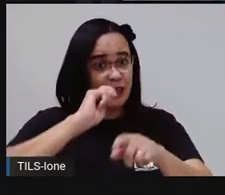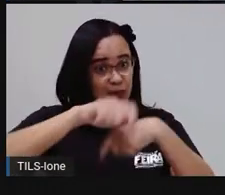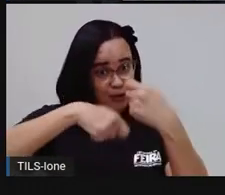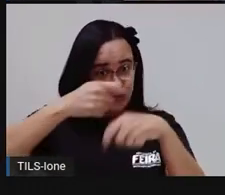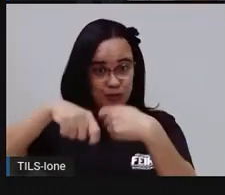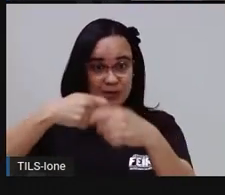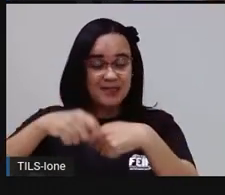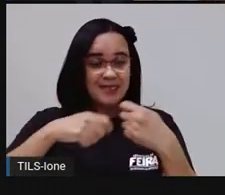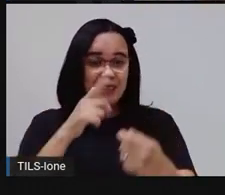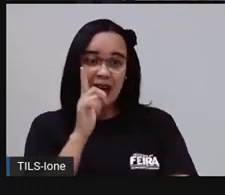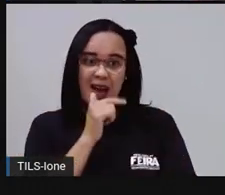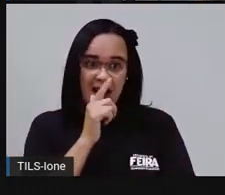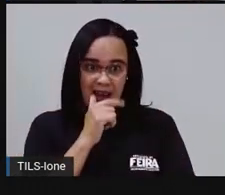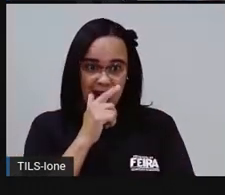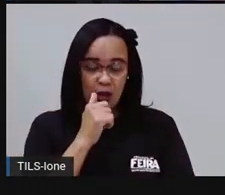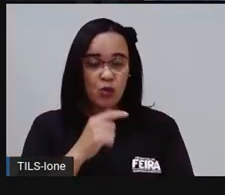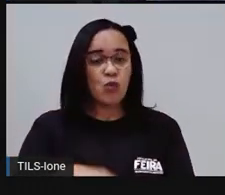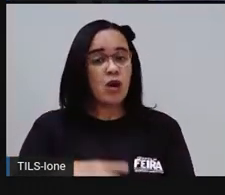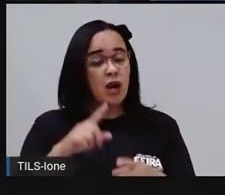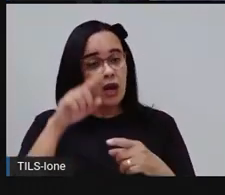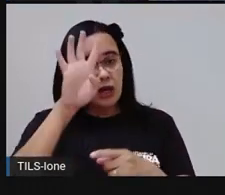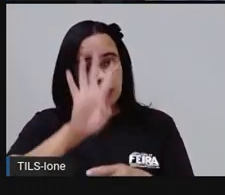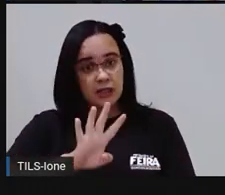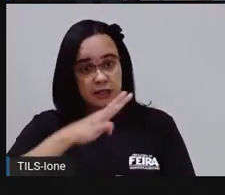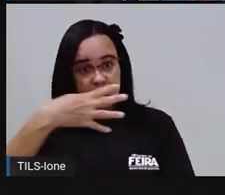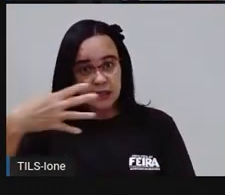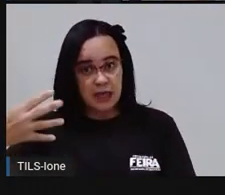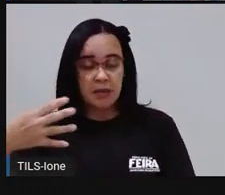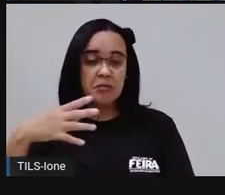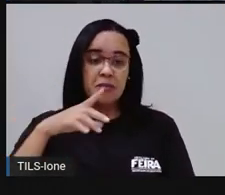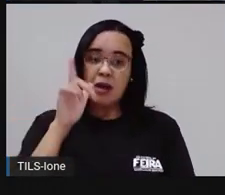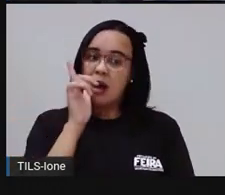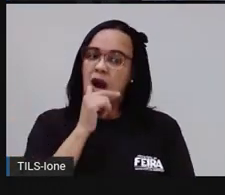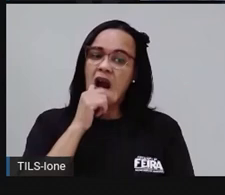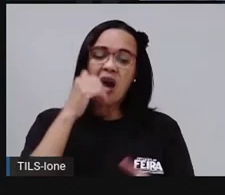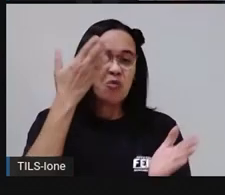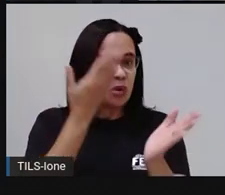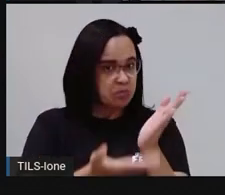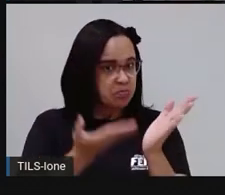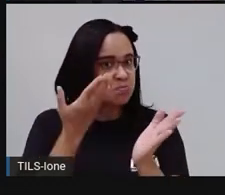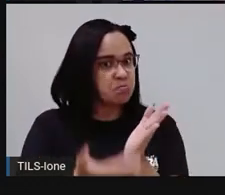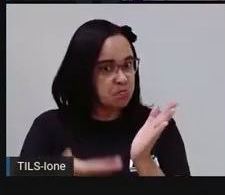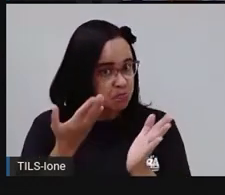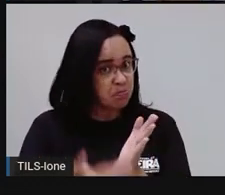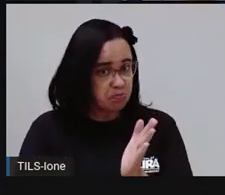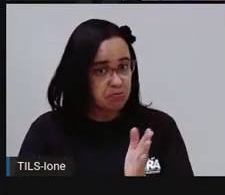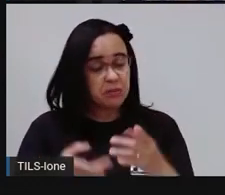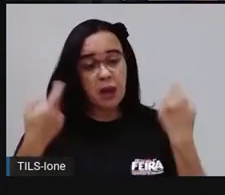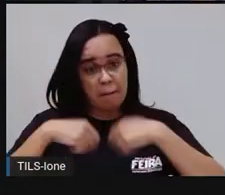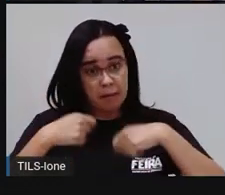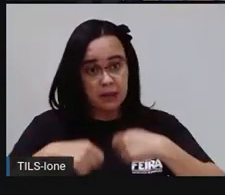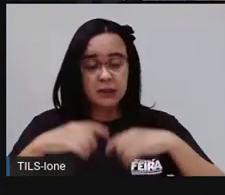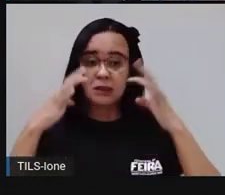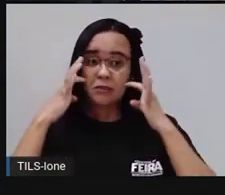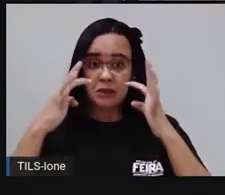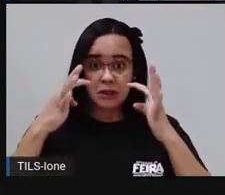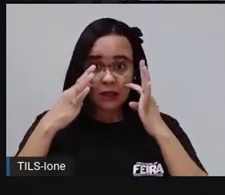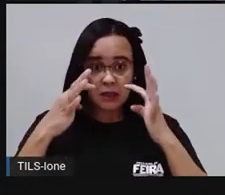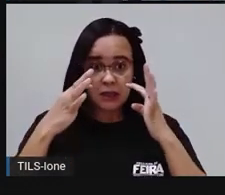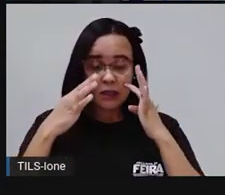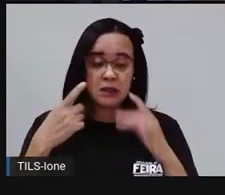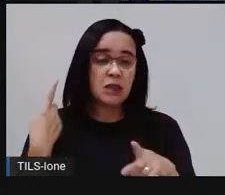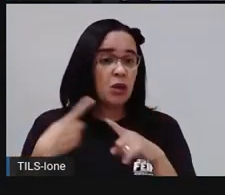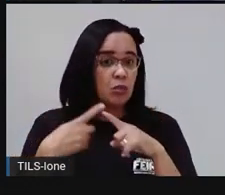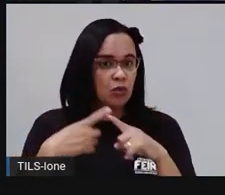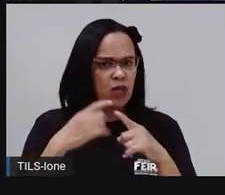em outra tabela, ações que nós estamos desperdiçando água, tá certo? Então, fica bem atento aí para você, se você estiver fazendo alguma dessas ações em sua casa,